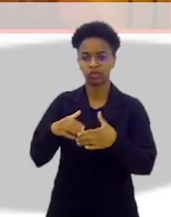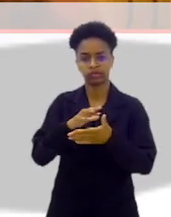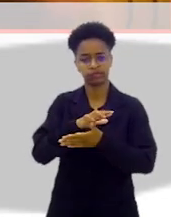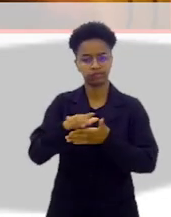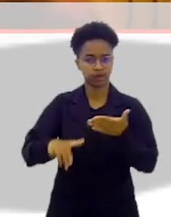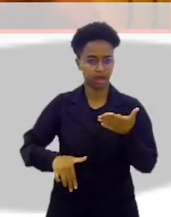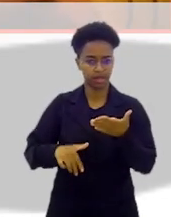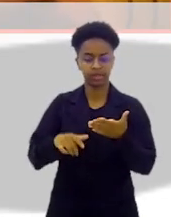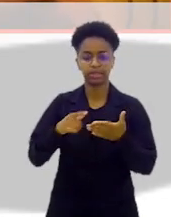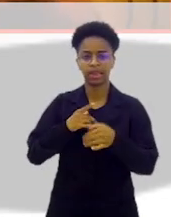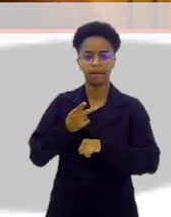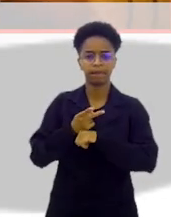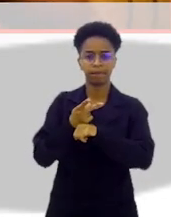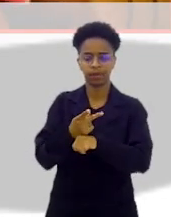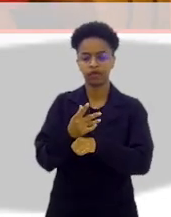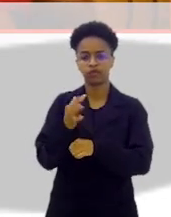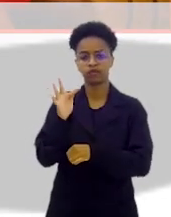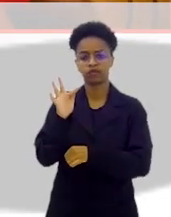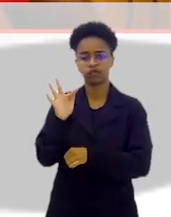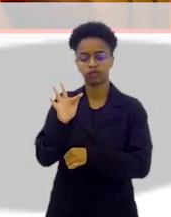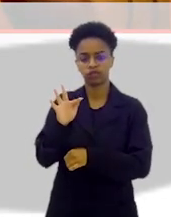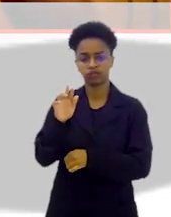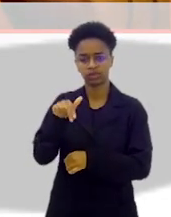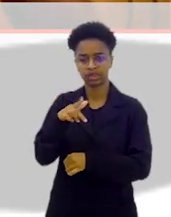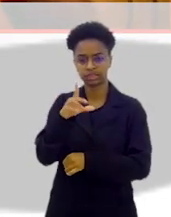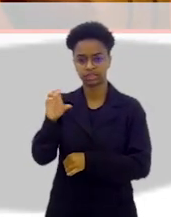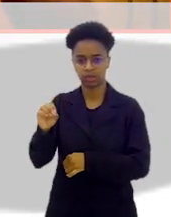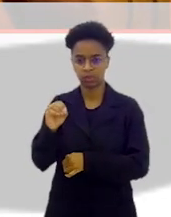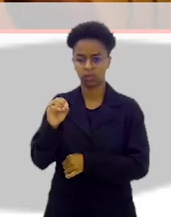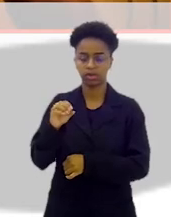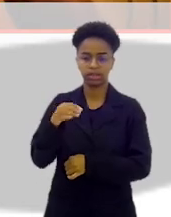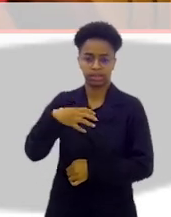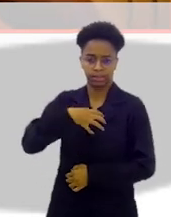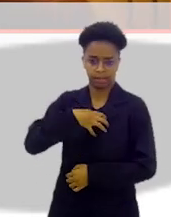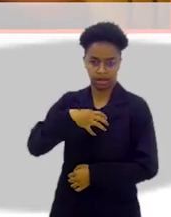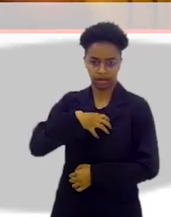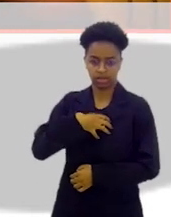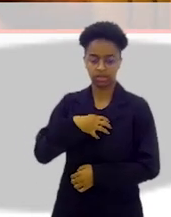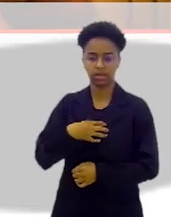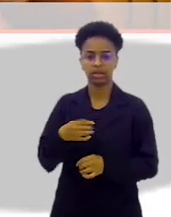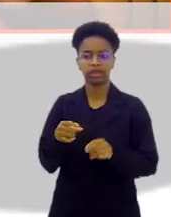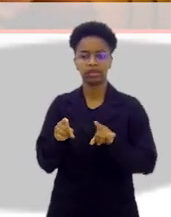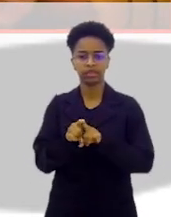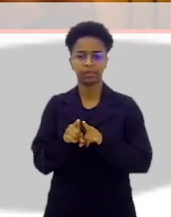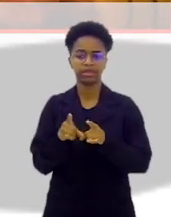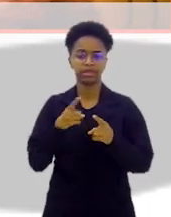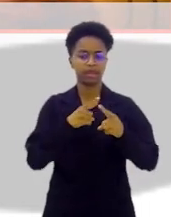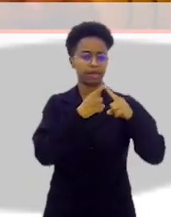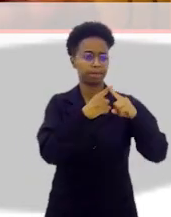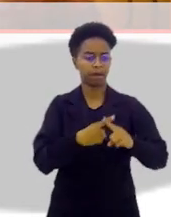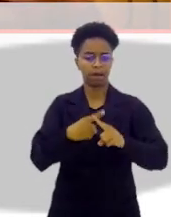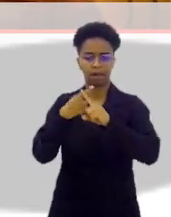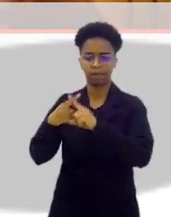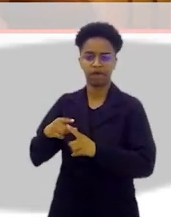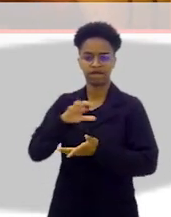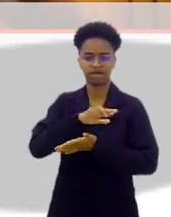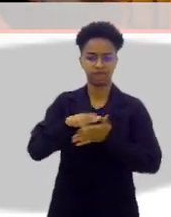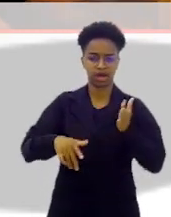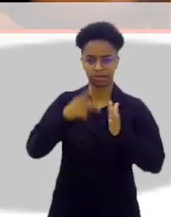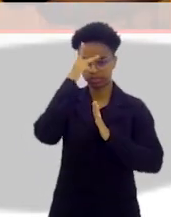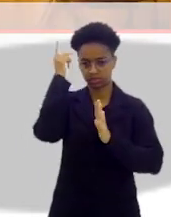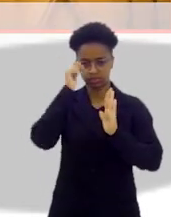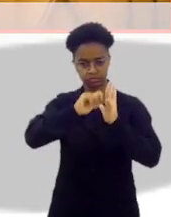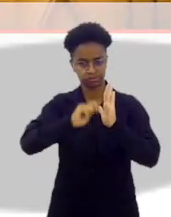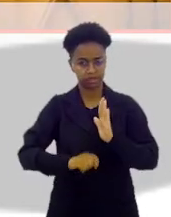Dei, recebeu o prêmio da Fundação Cultural do Estado da Bahia, que concorreram comigo vários escritores